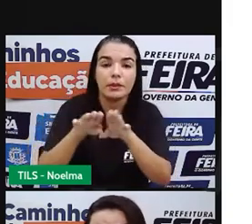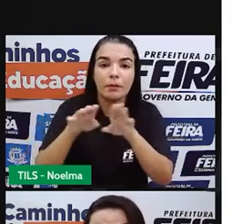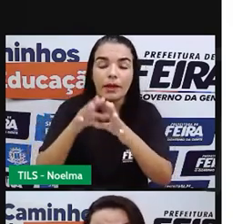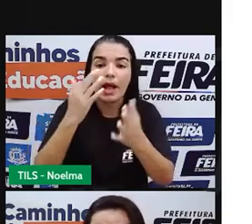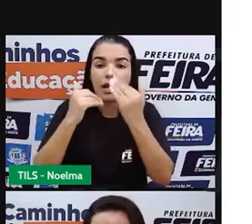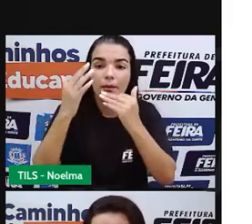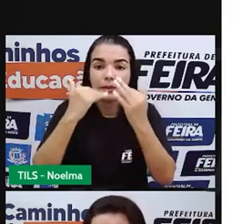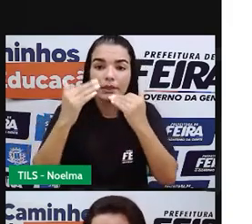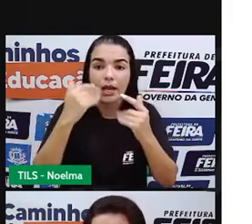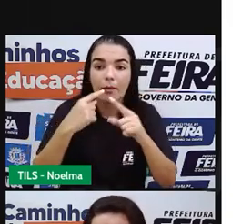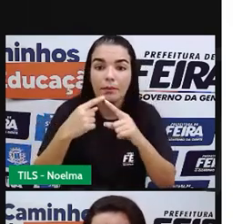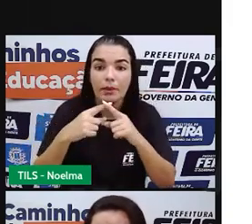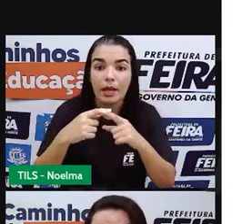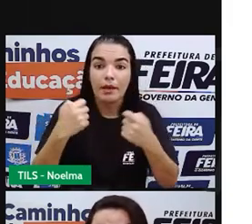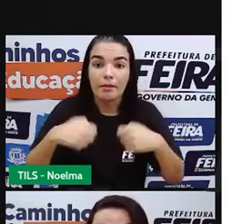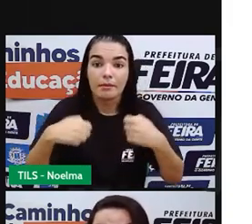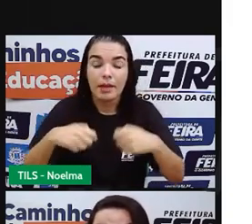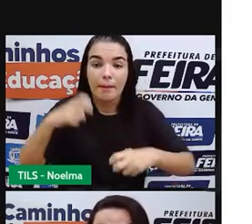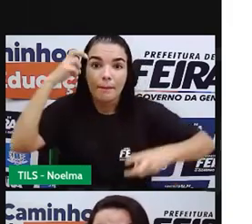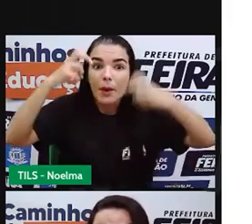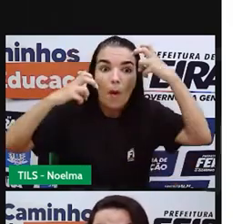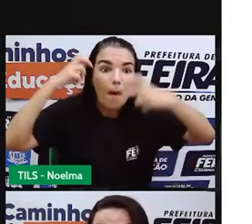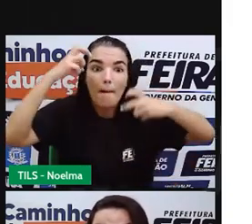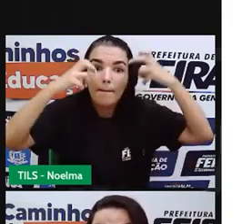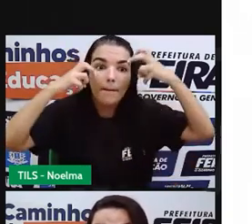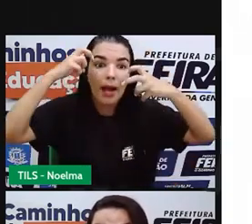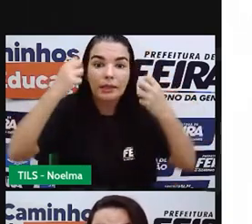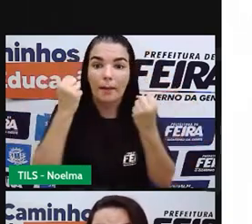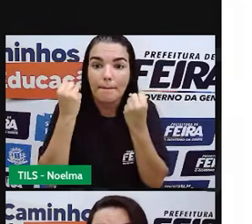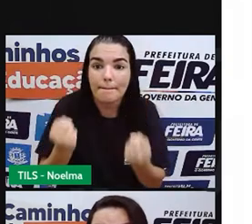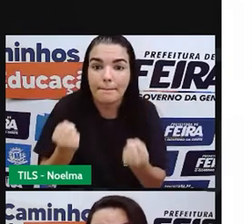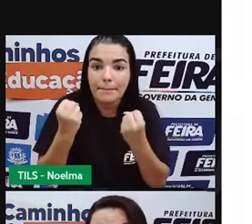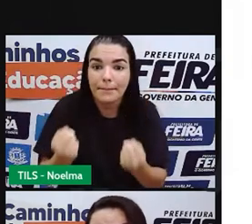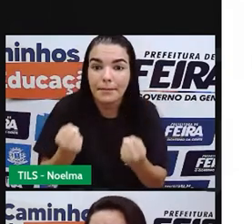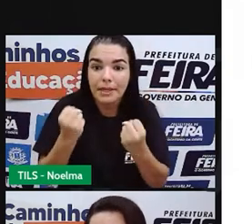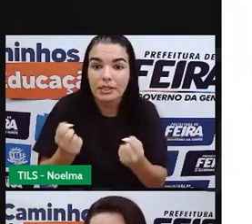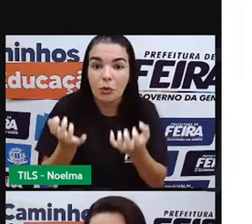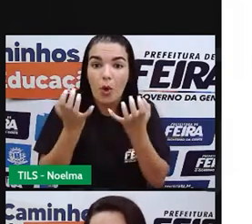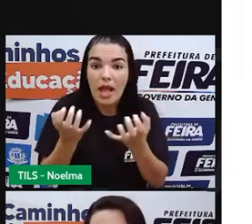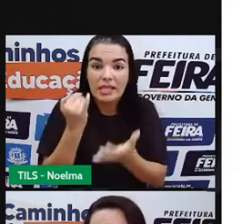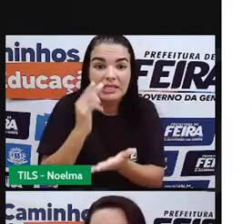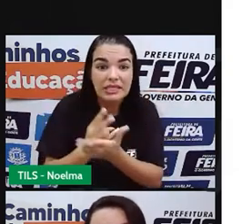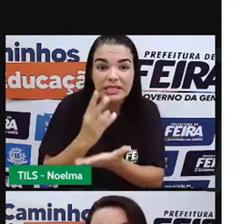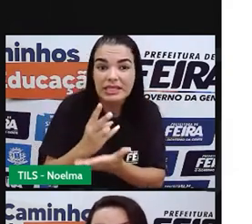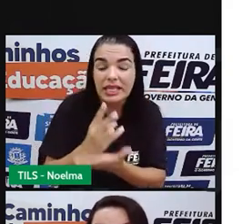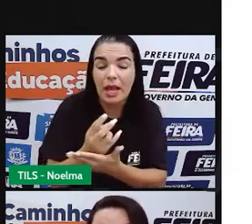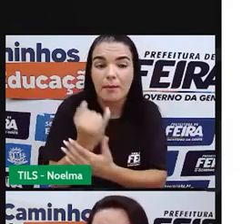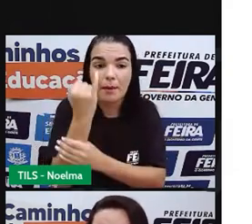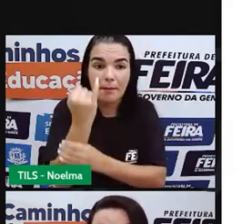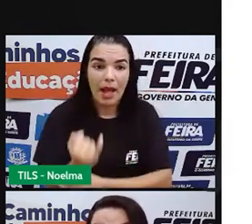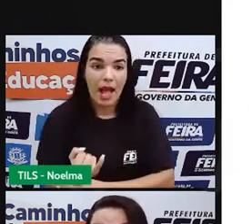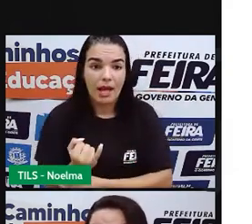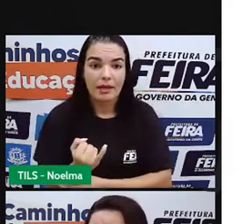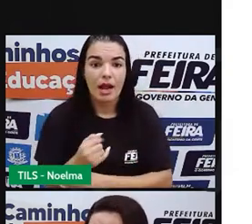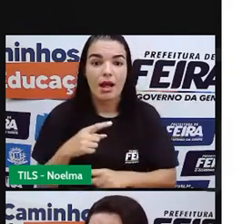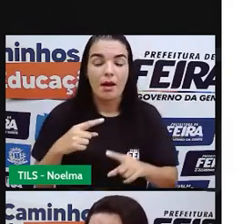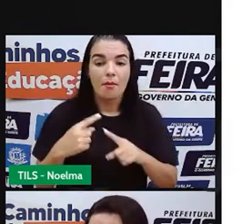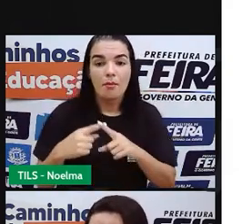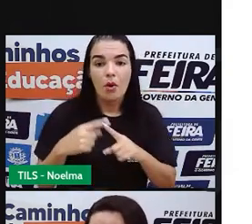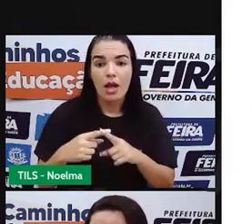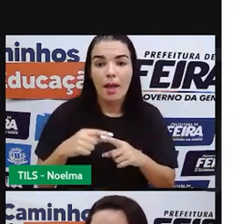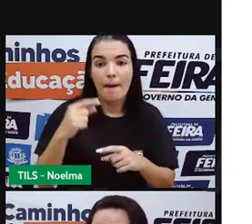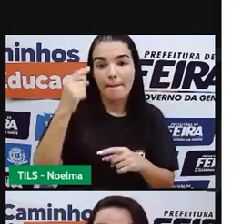exagerada com o peso corporal que pode provocar problemas psiquiátricos graves. A pessoa se olha no espelho e, embora